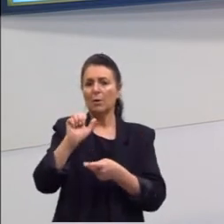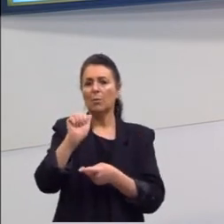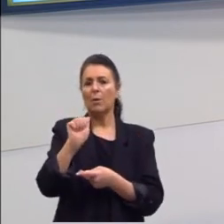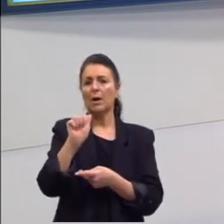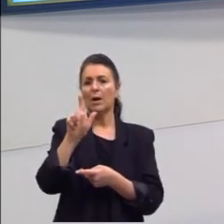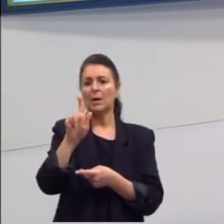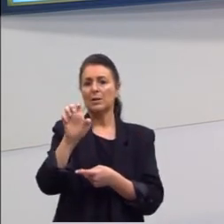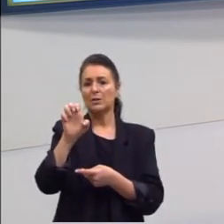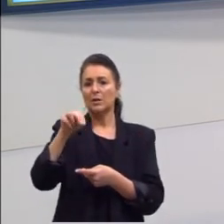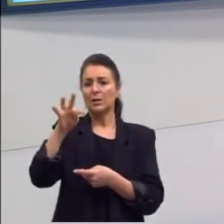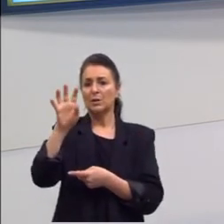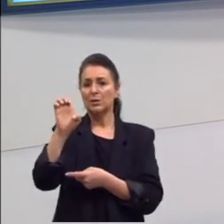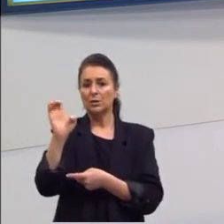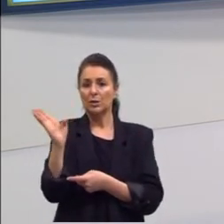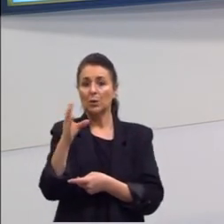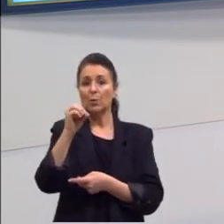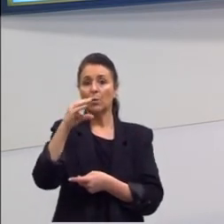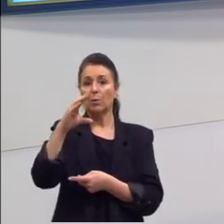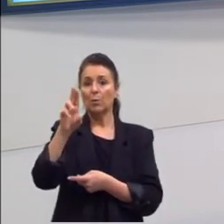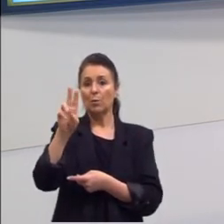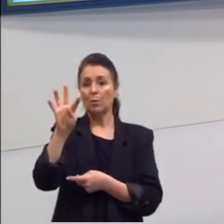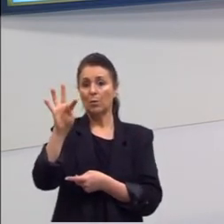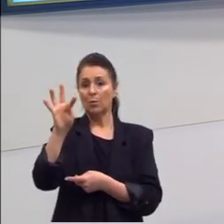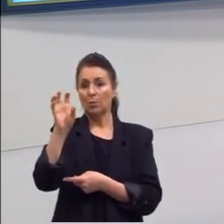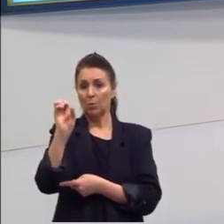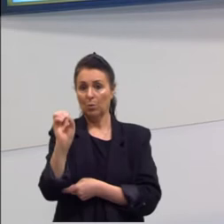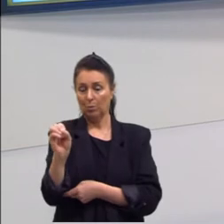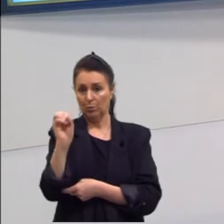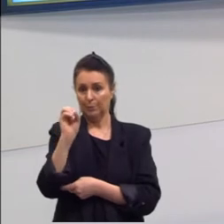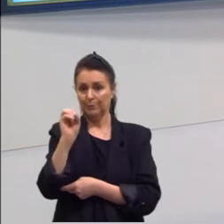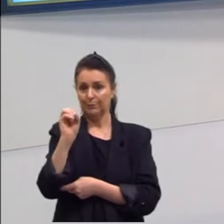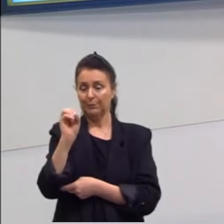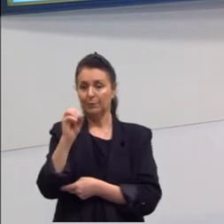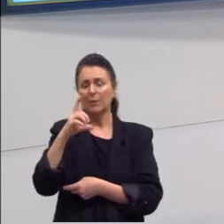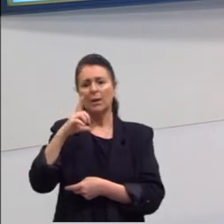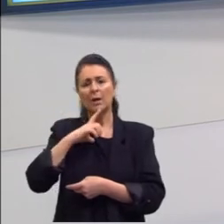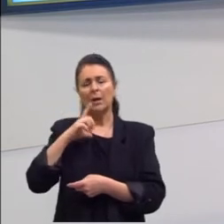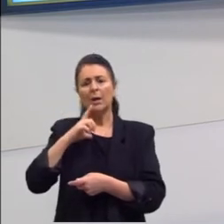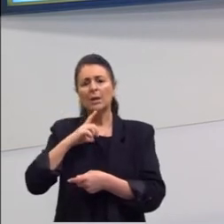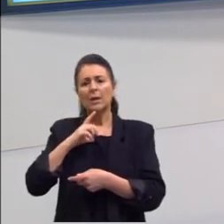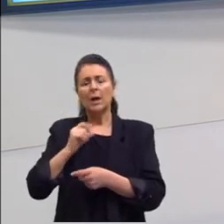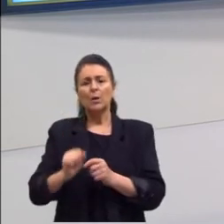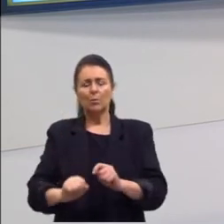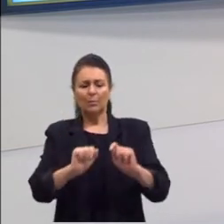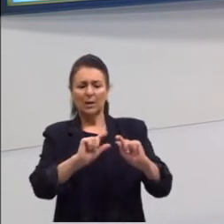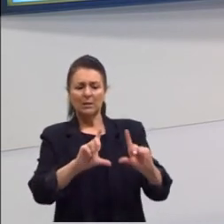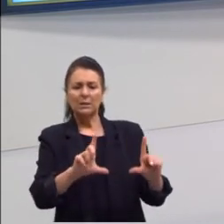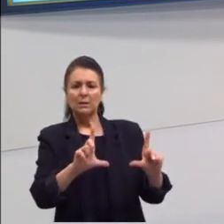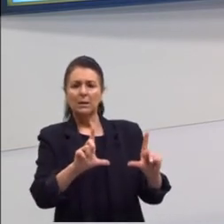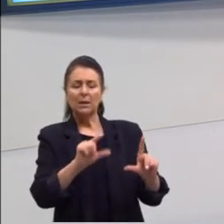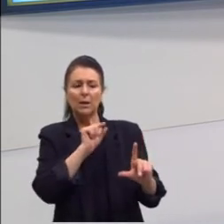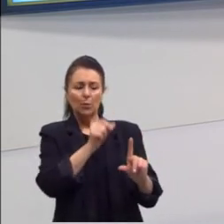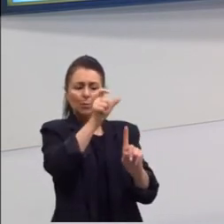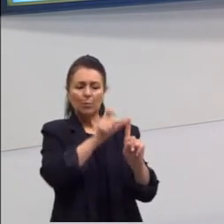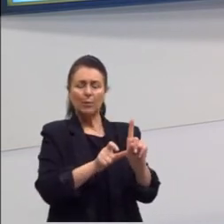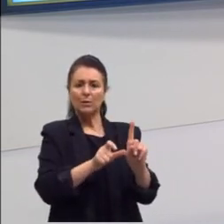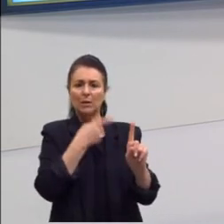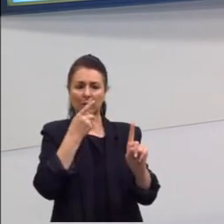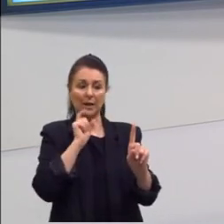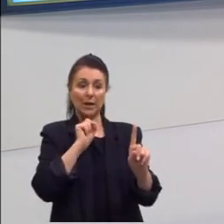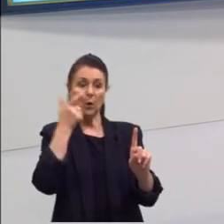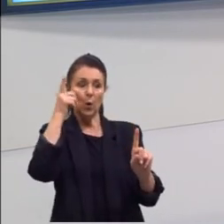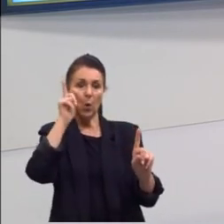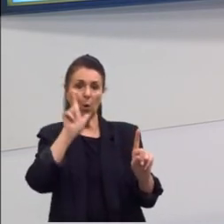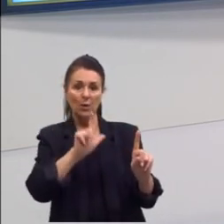Oculto, que está aí na Netflix. E tem uma cena que um dos personagens fala quem conseguir pegar